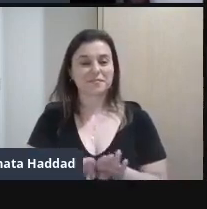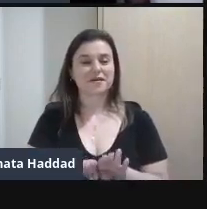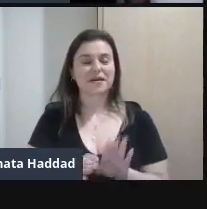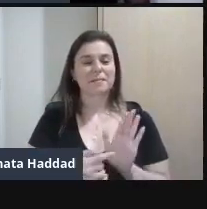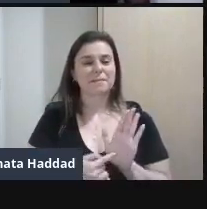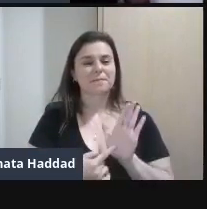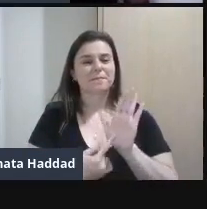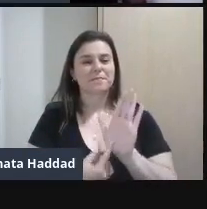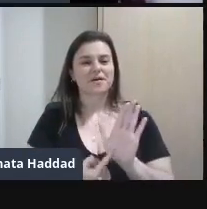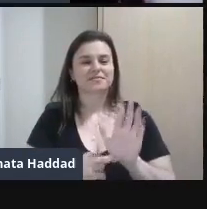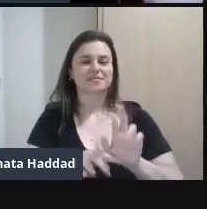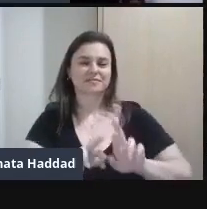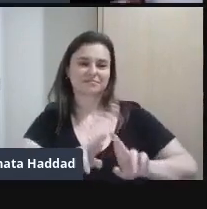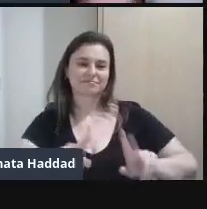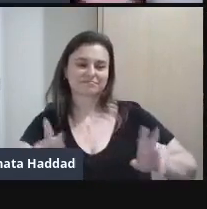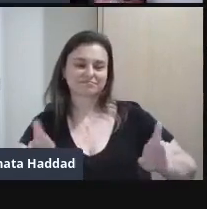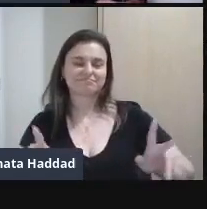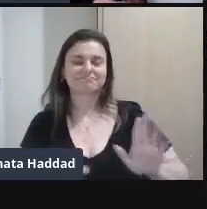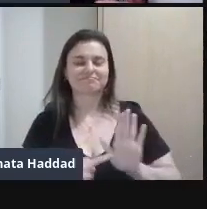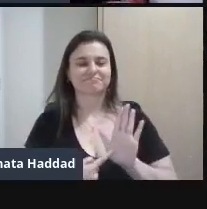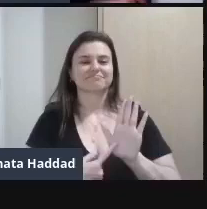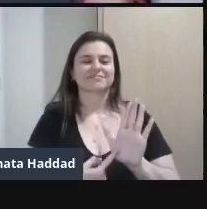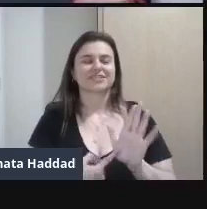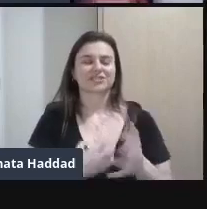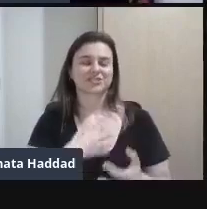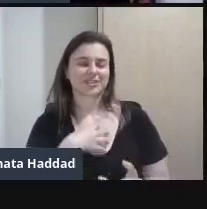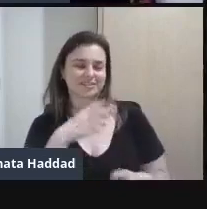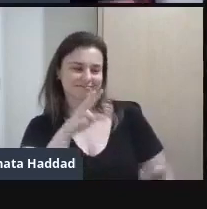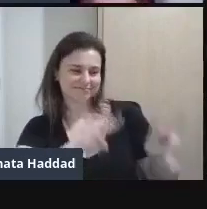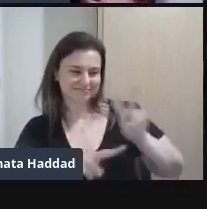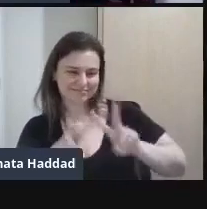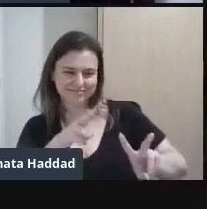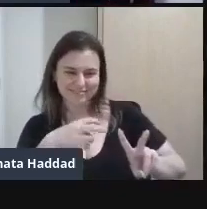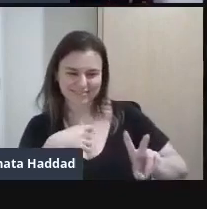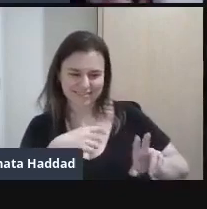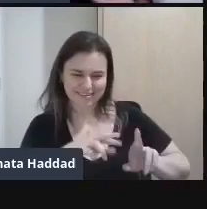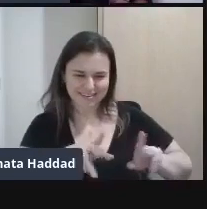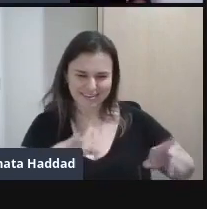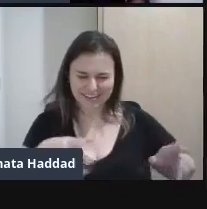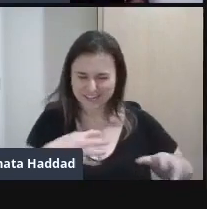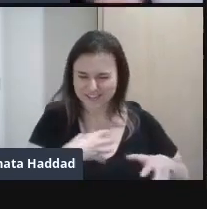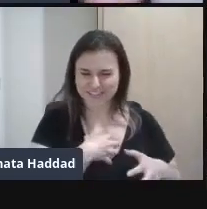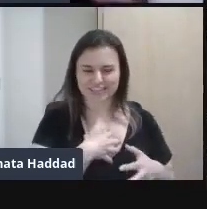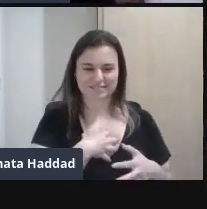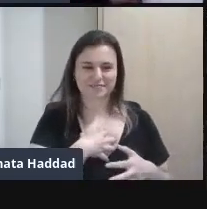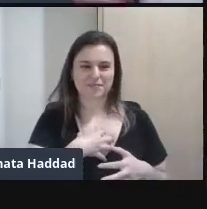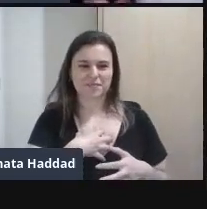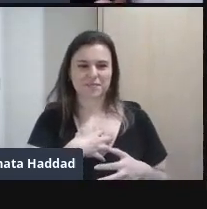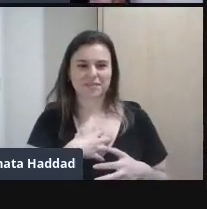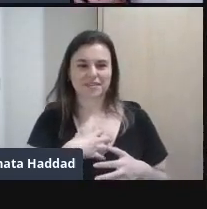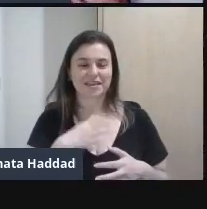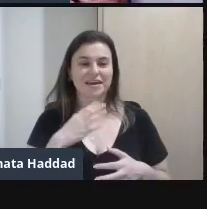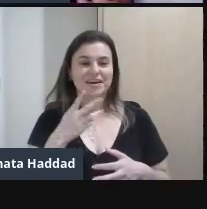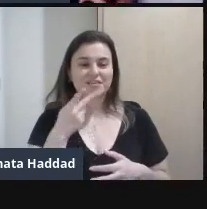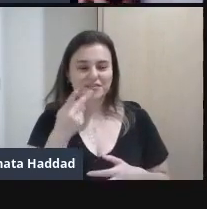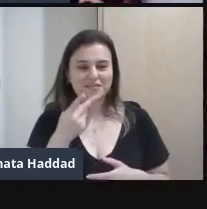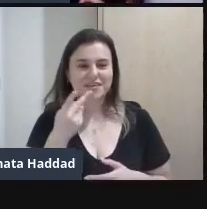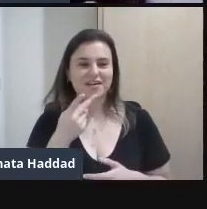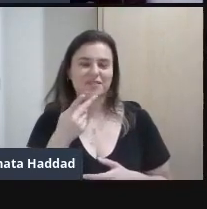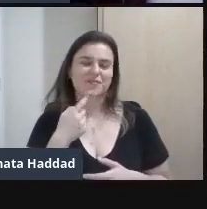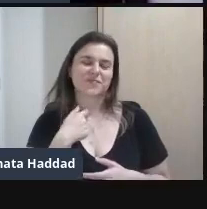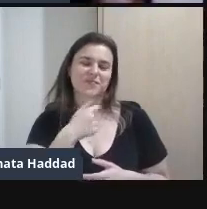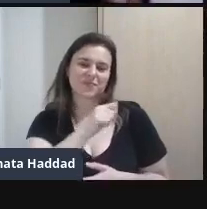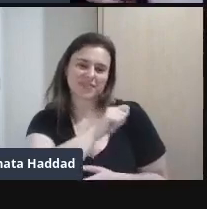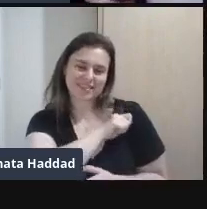possibilidades De olhar pra essa mulher De diversas formas De diversas formas De diversos momentos Como eu falei Ela foi aluna De Anitta